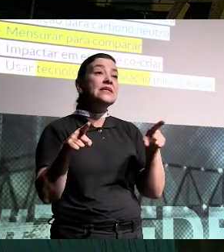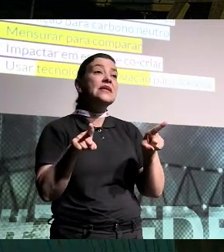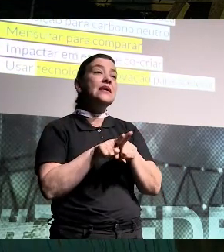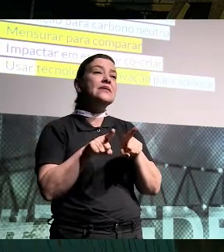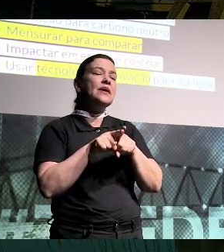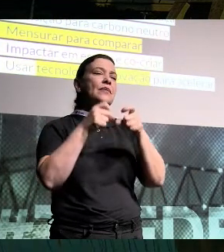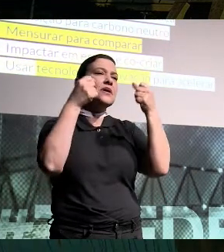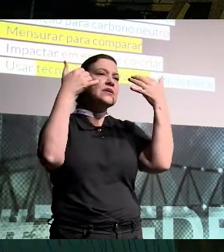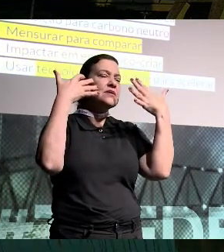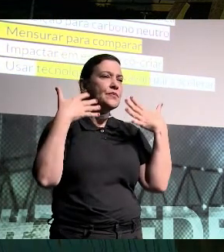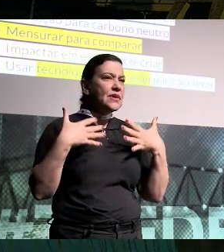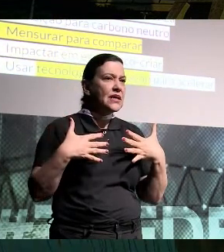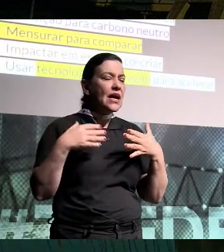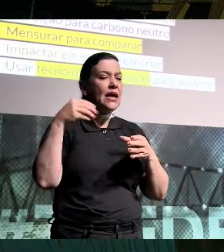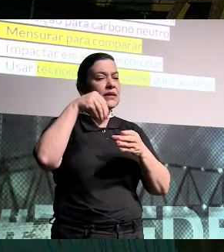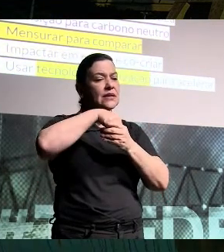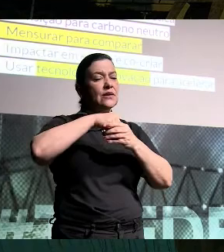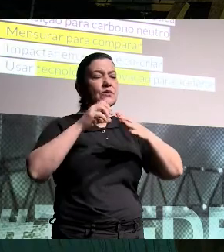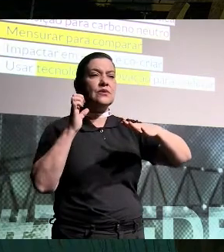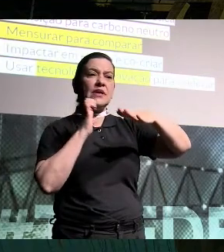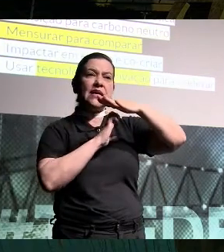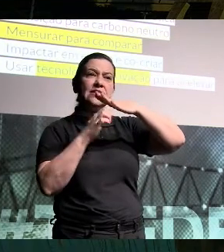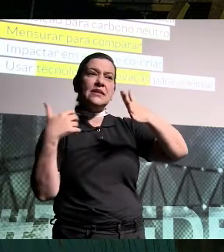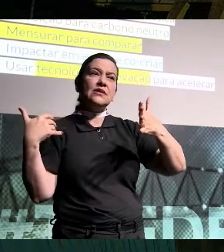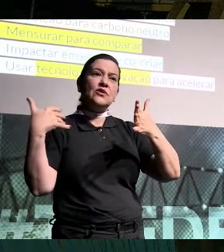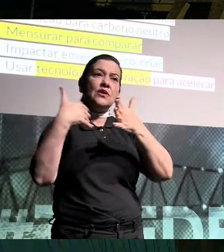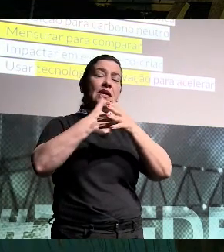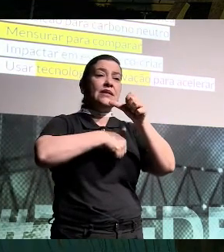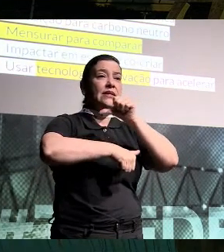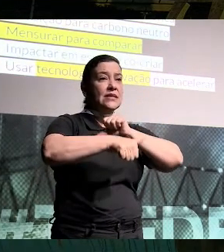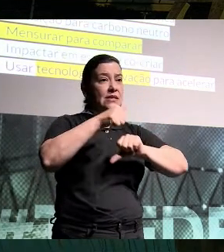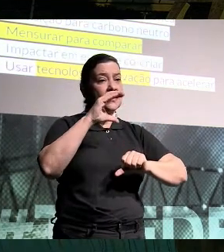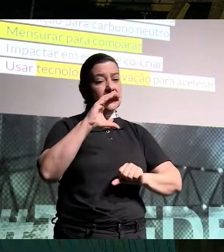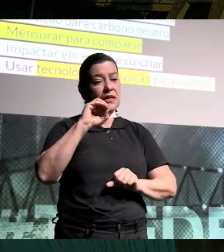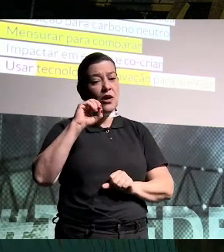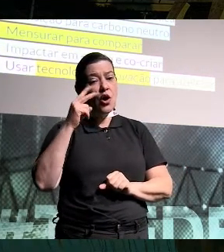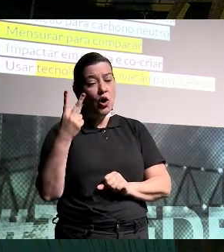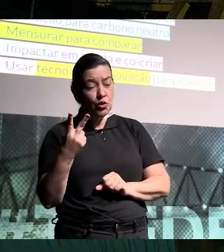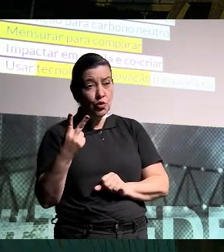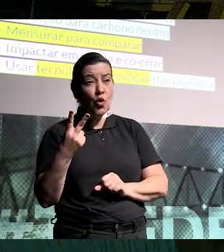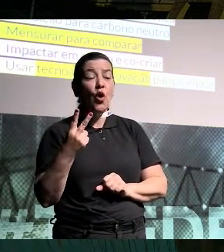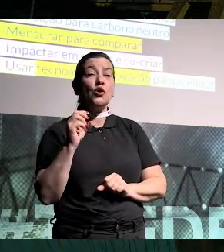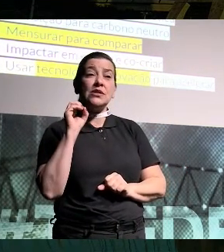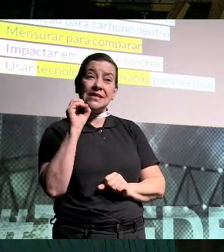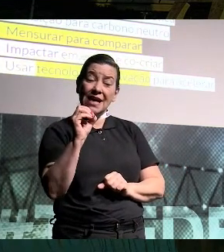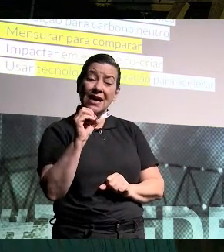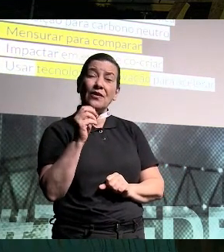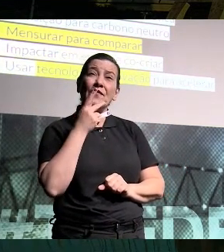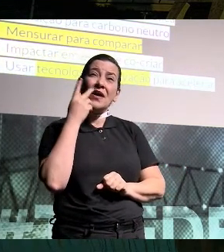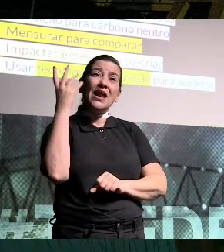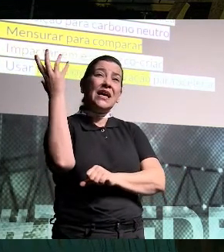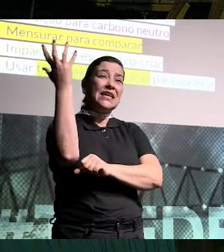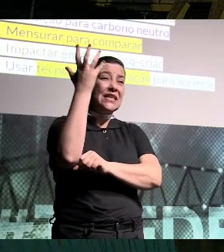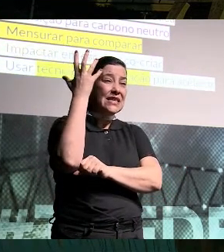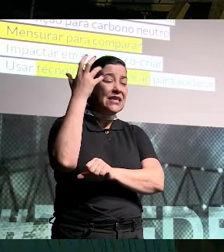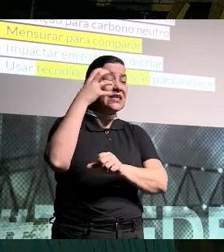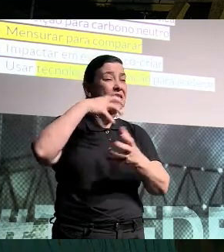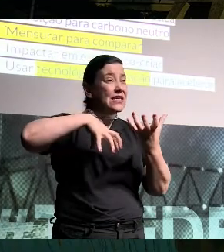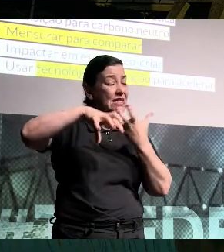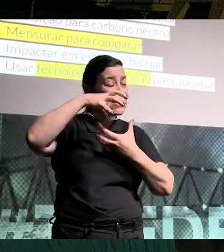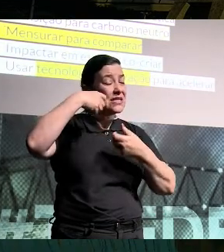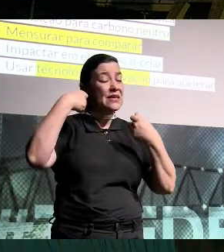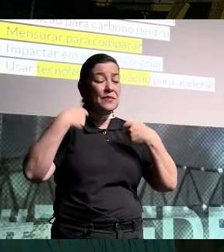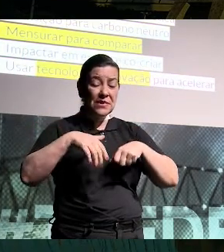falar e trazer para dentro das empresas a jornada da transição do carbono neutro. Muito se fala na crise climática, mas a gente precisa